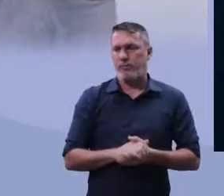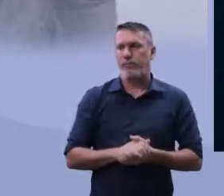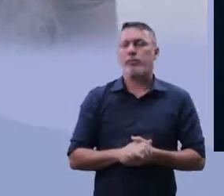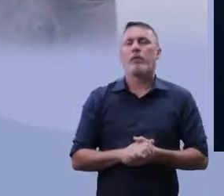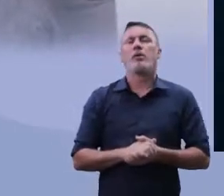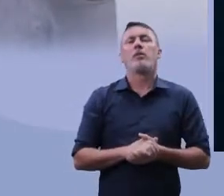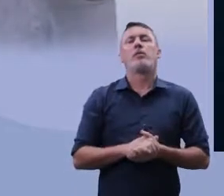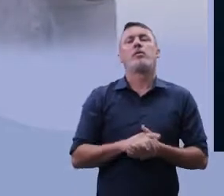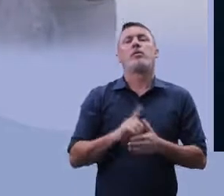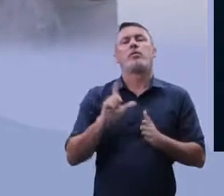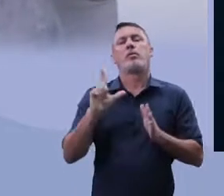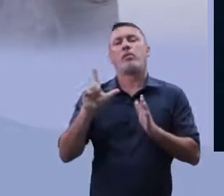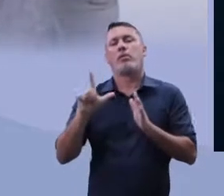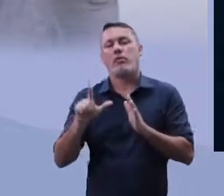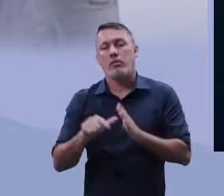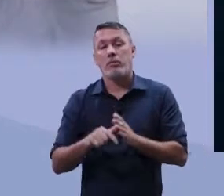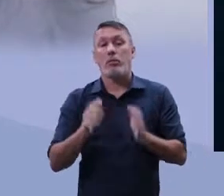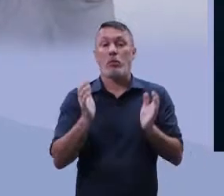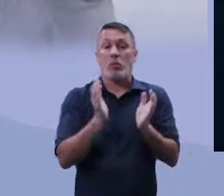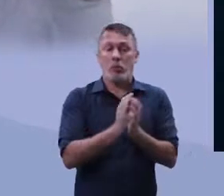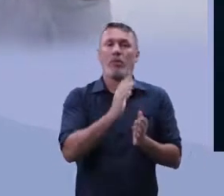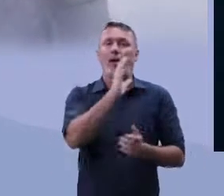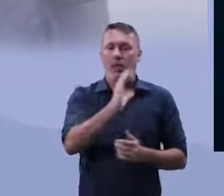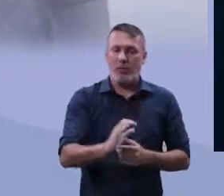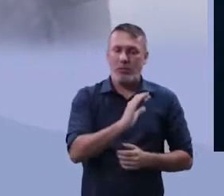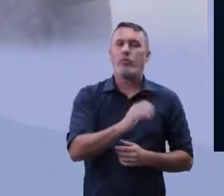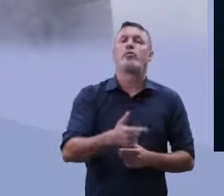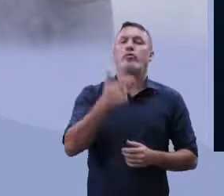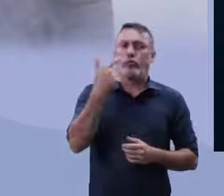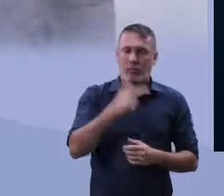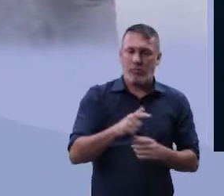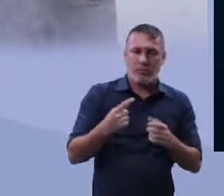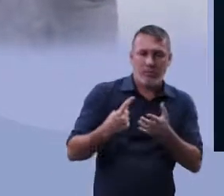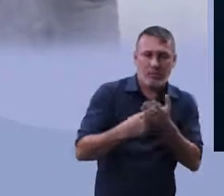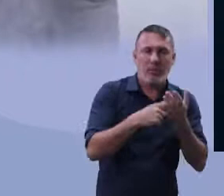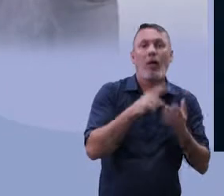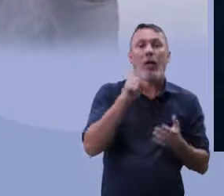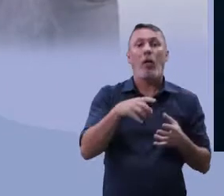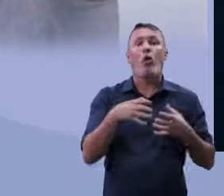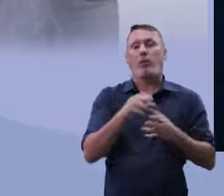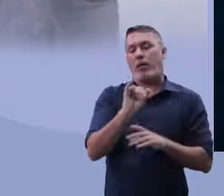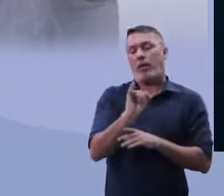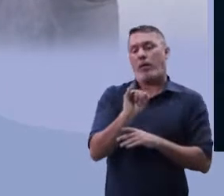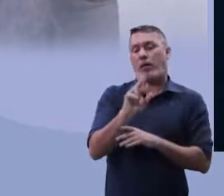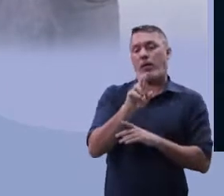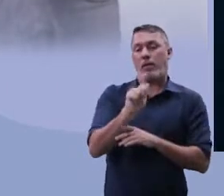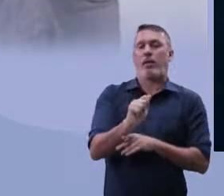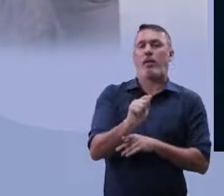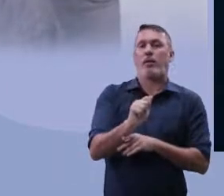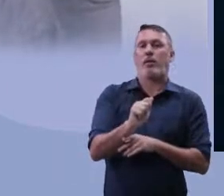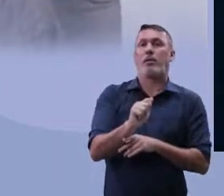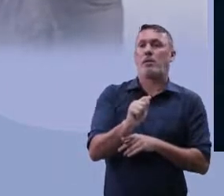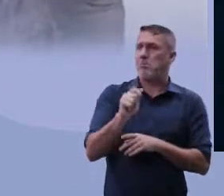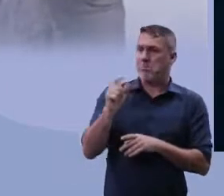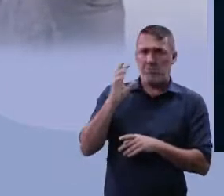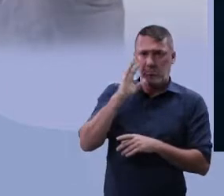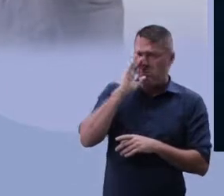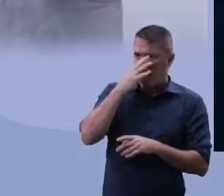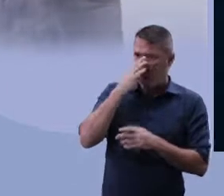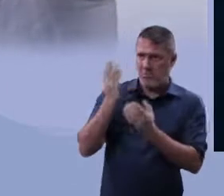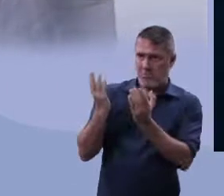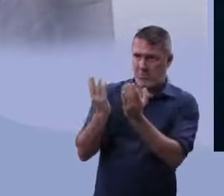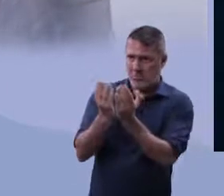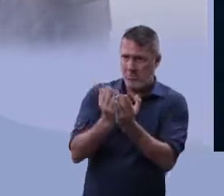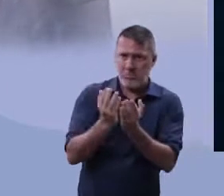católicos ali buscaram, através do terrorismo, através do IRA, combater esse